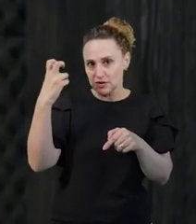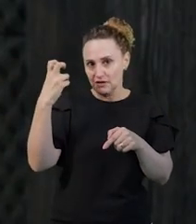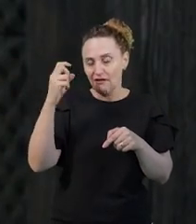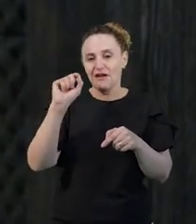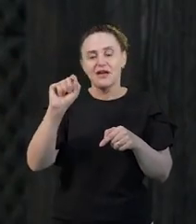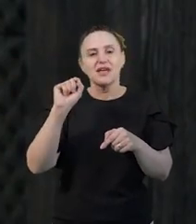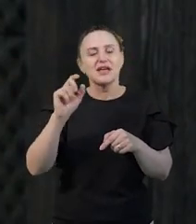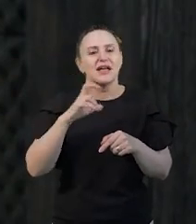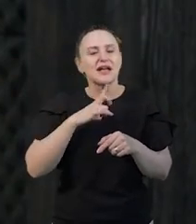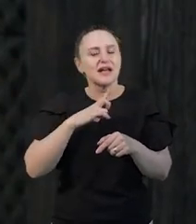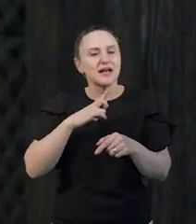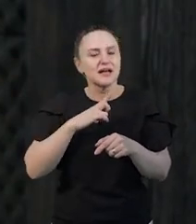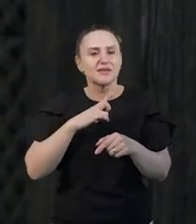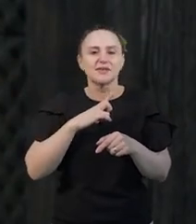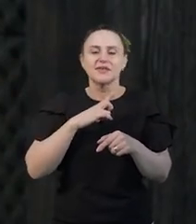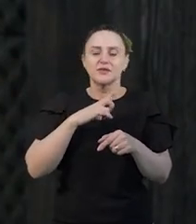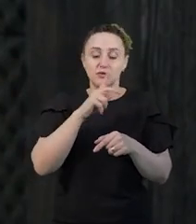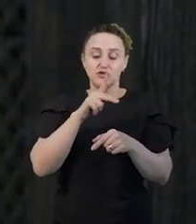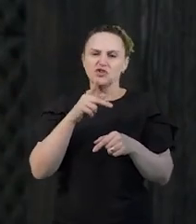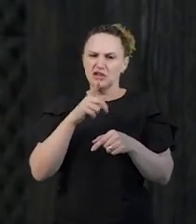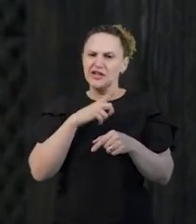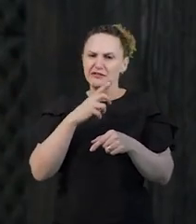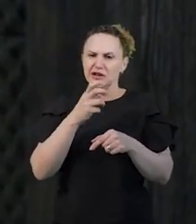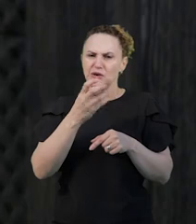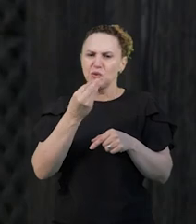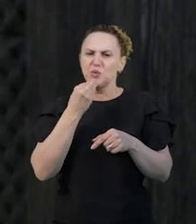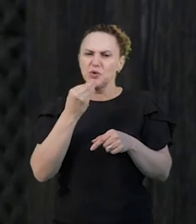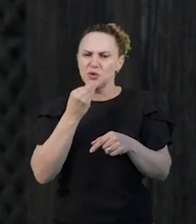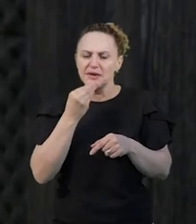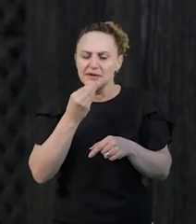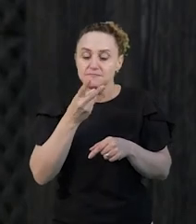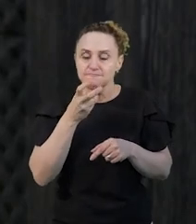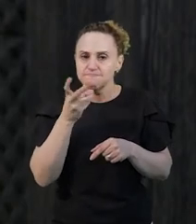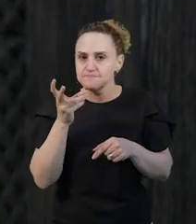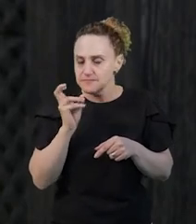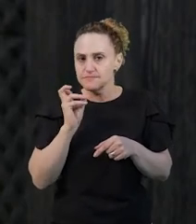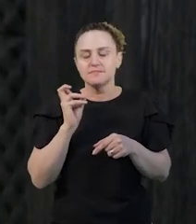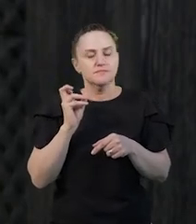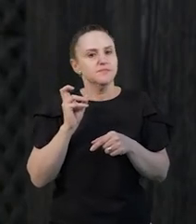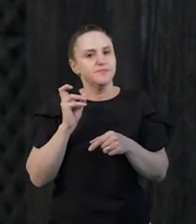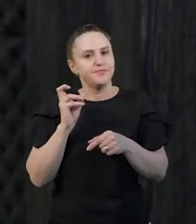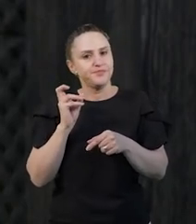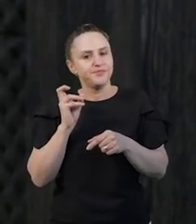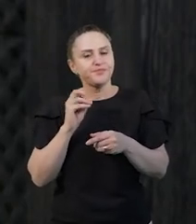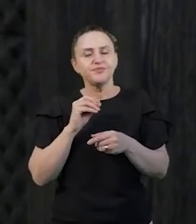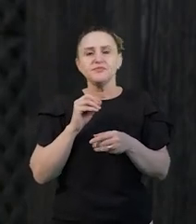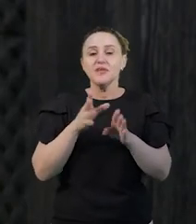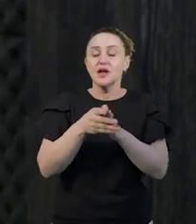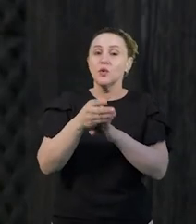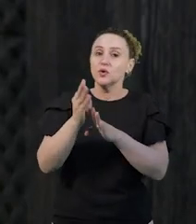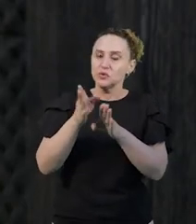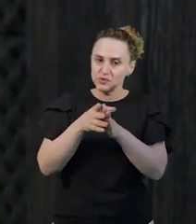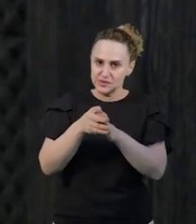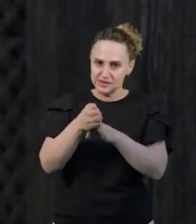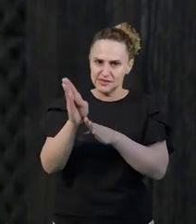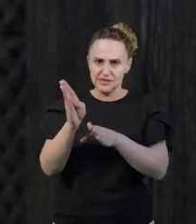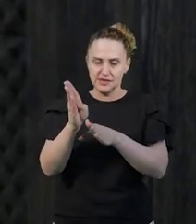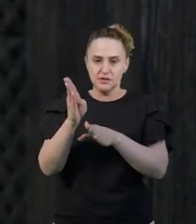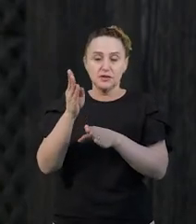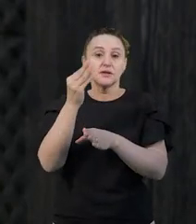tem oportunidade de estar verificando esses aspectos, então eu aconselho assim que